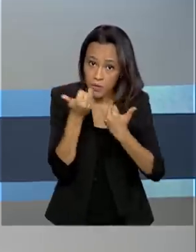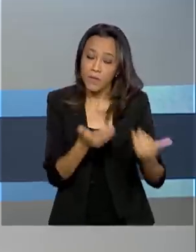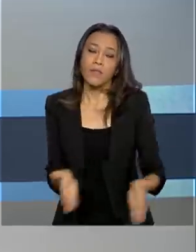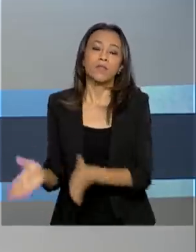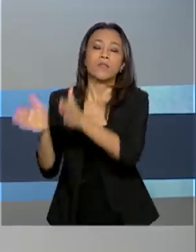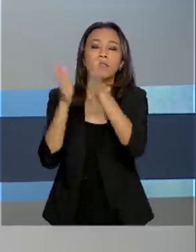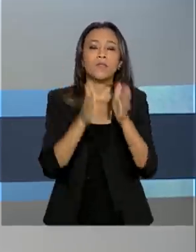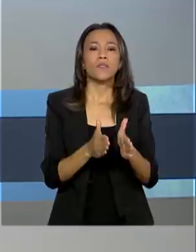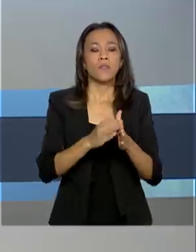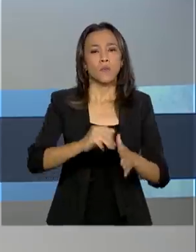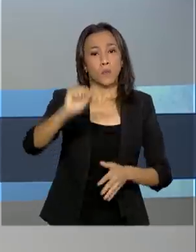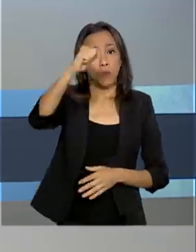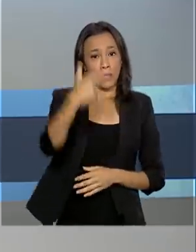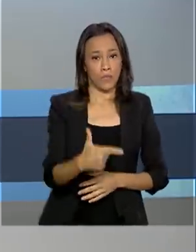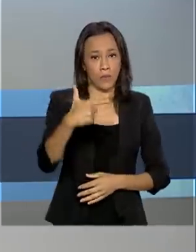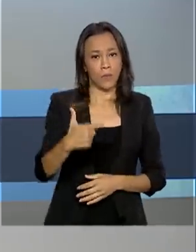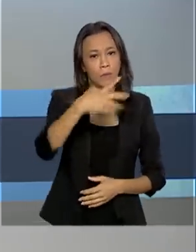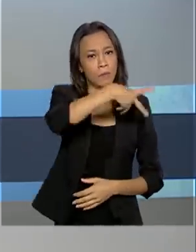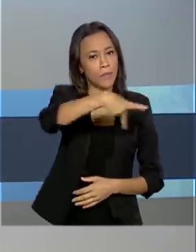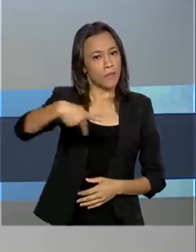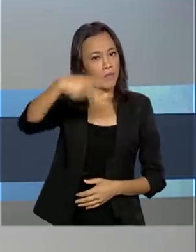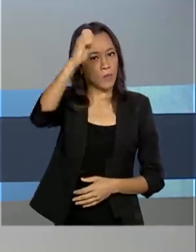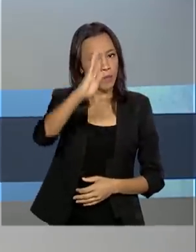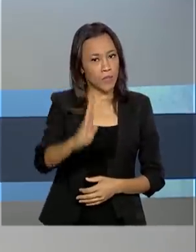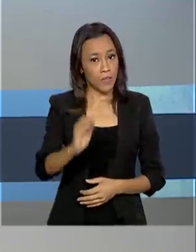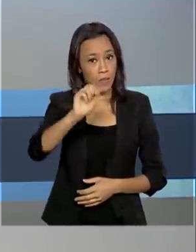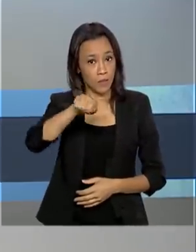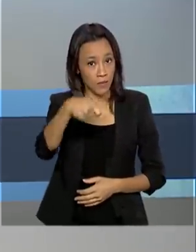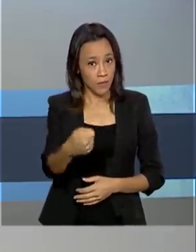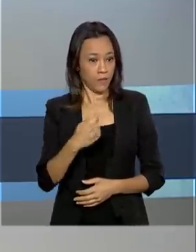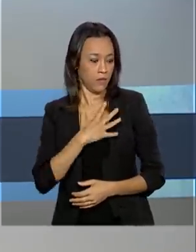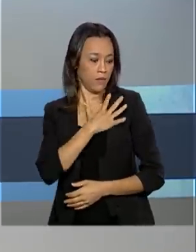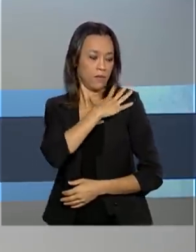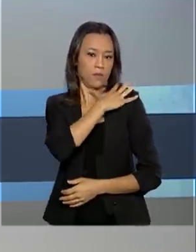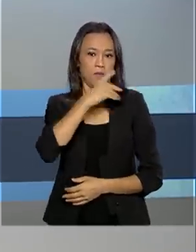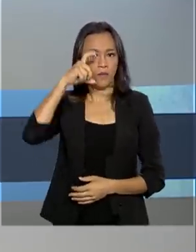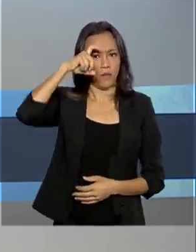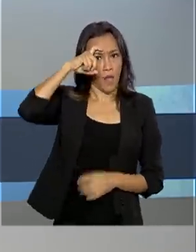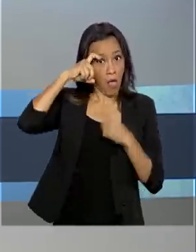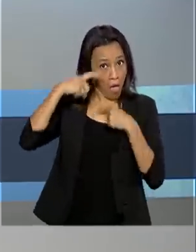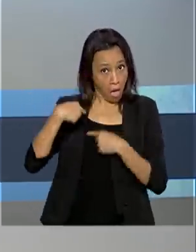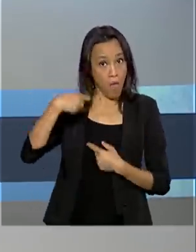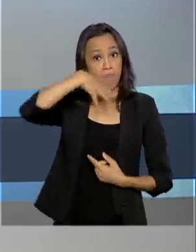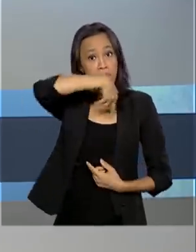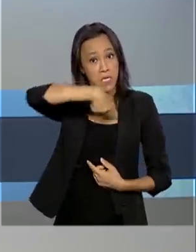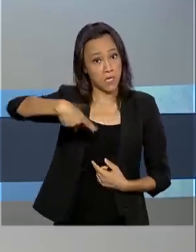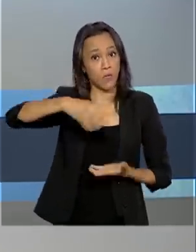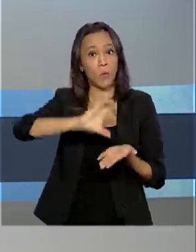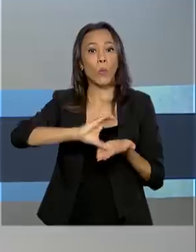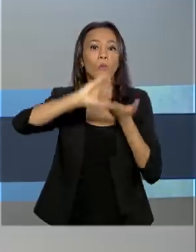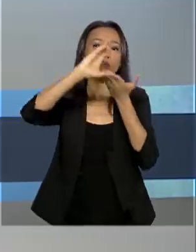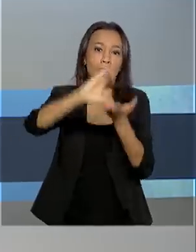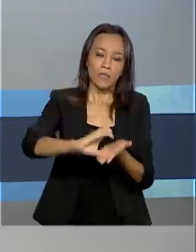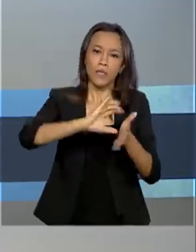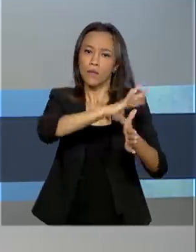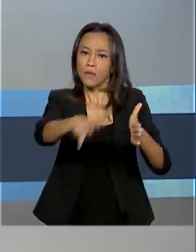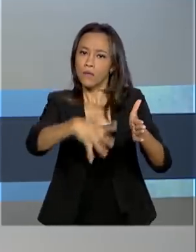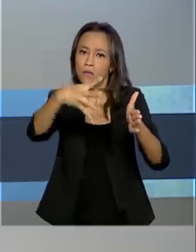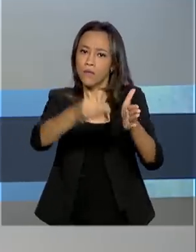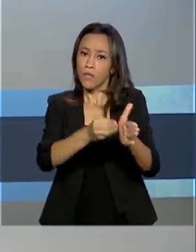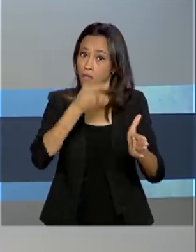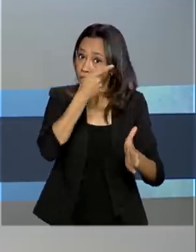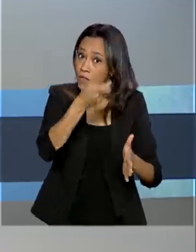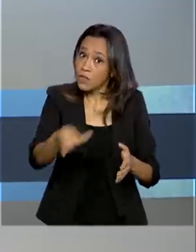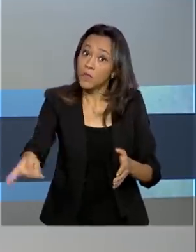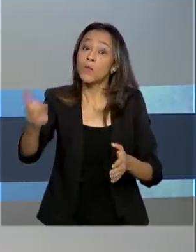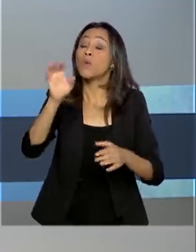O vice-presidente da República, Hamilton Mourão, que é presidente do Conselho Nacional da Amazônia Legal, visitou os estados de Mato Grosso